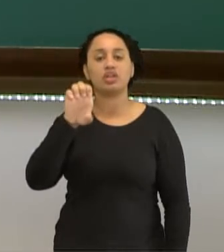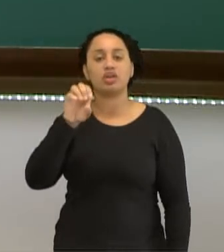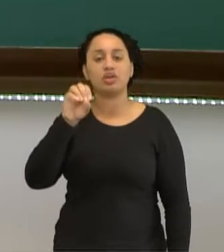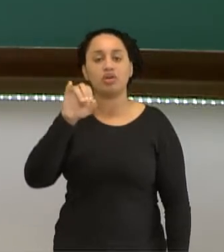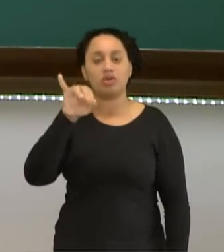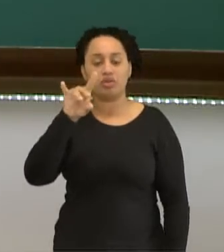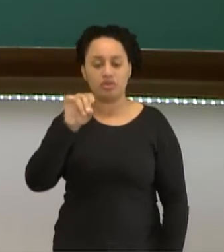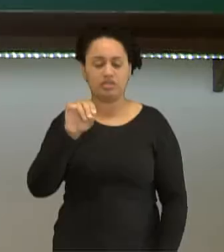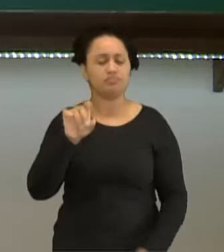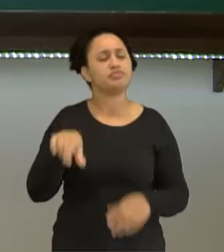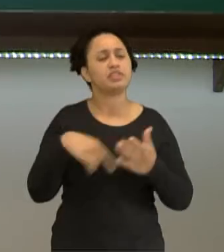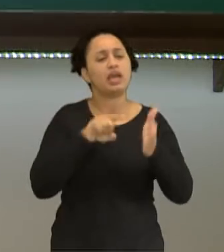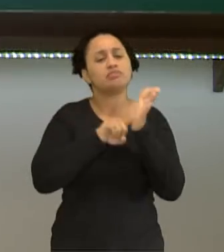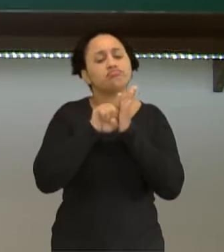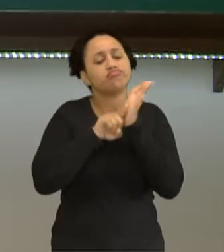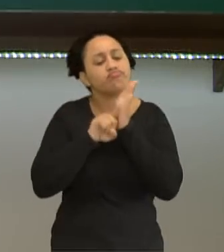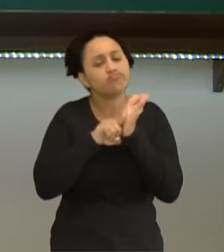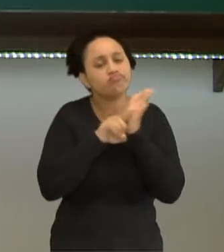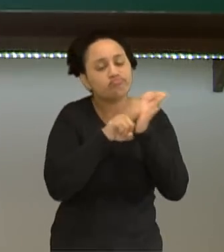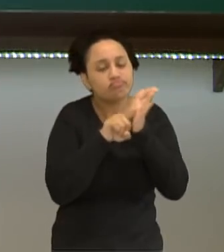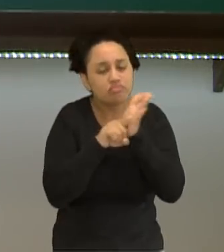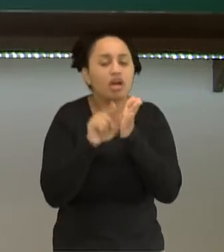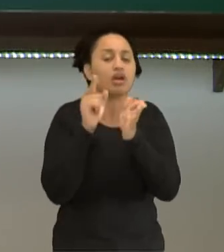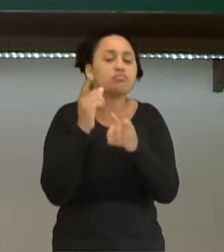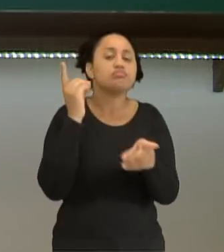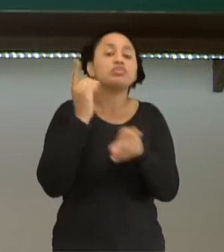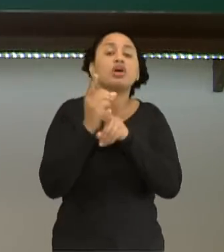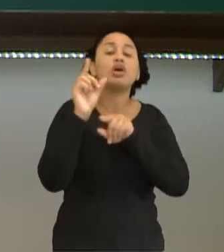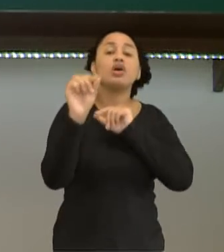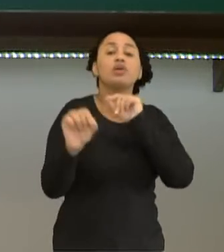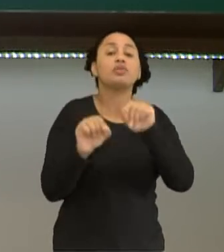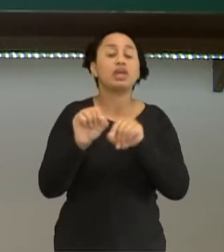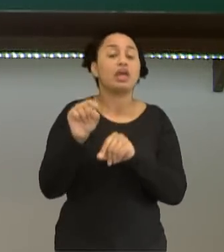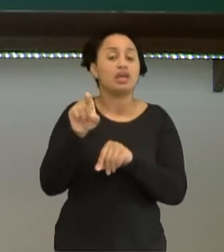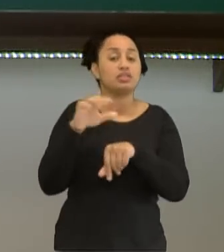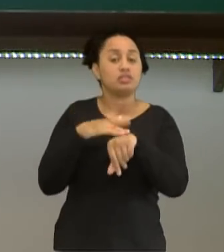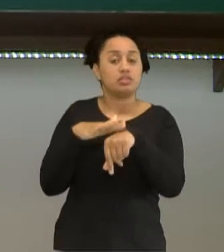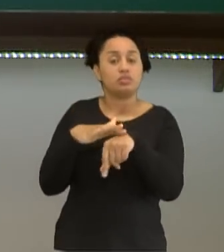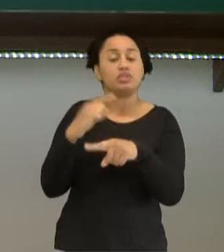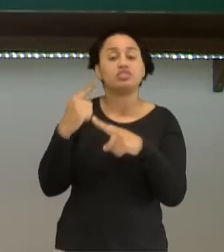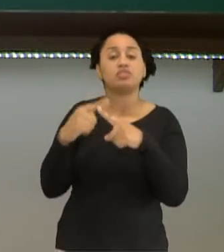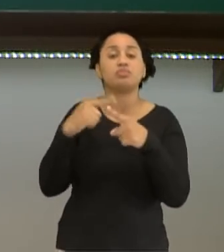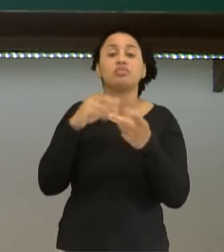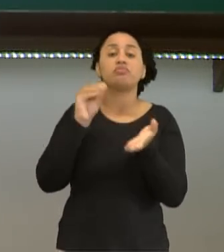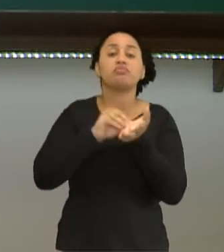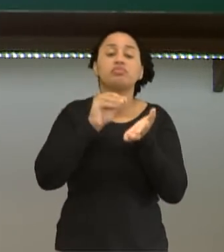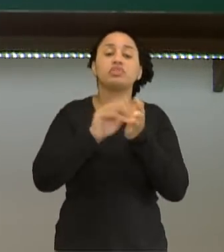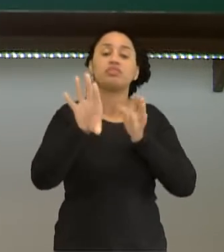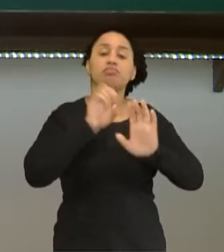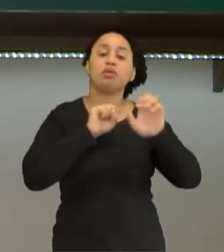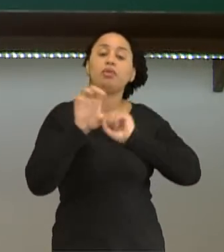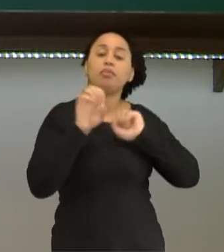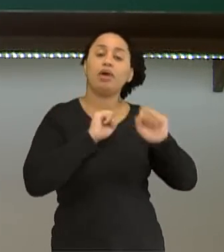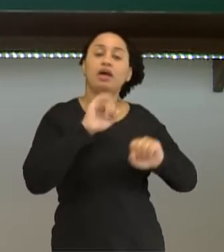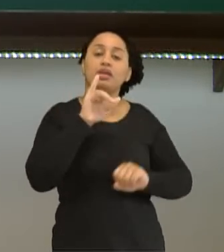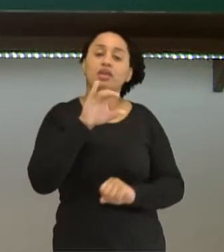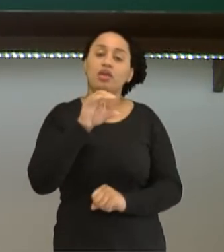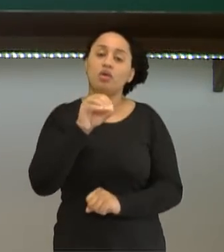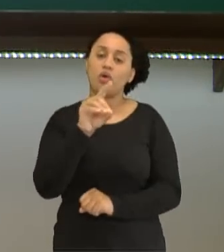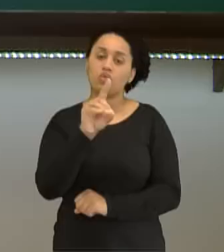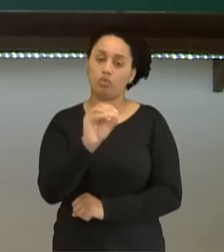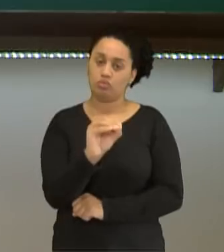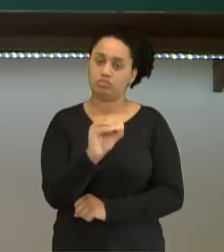bócio estava intimamente relacionado com a carência da ingestão do iodo. Então, a pessoa que